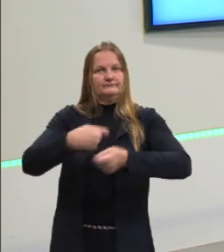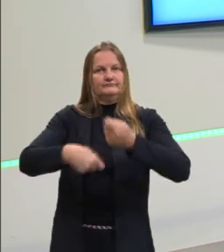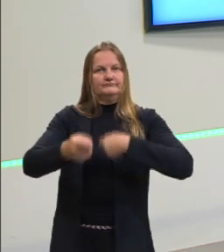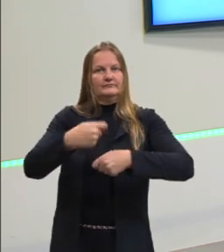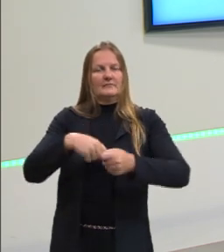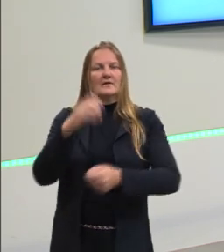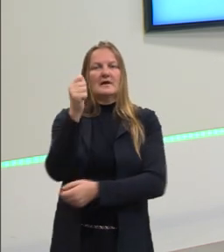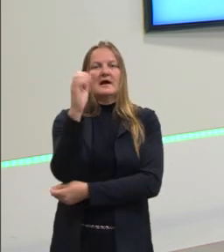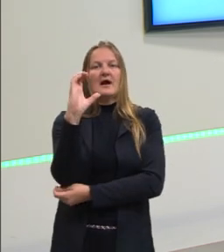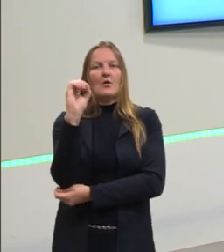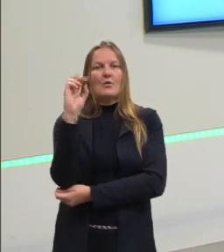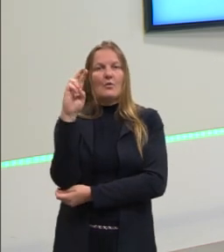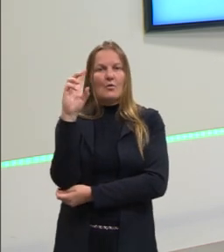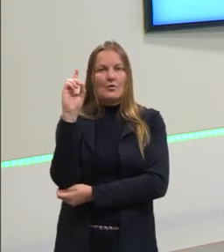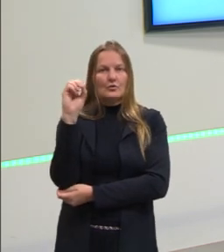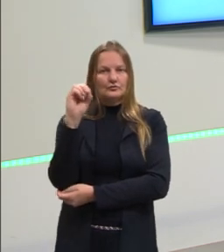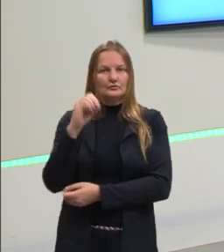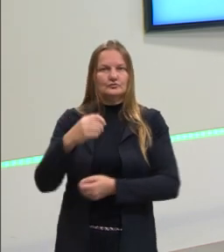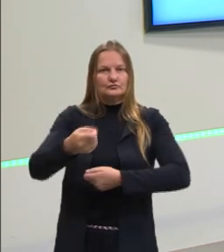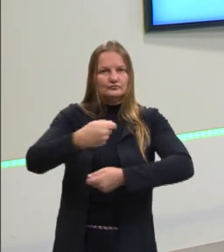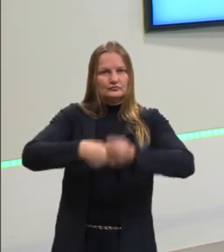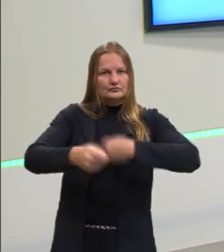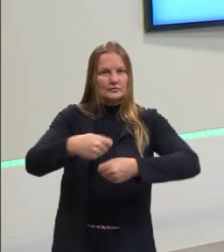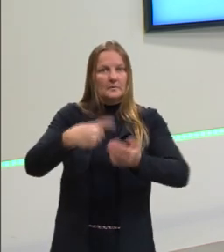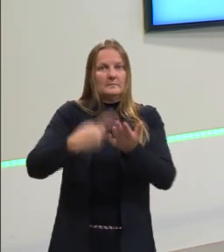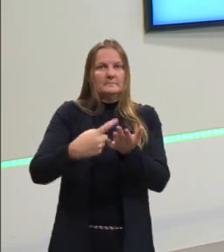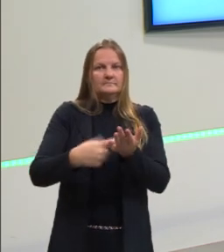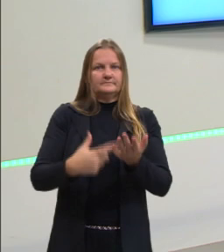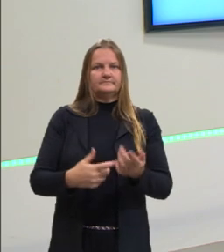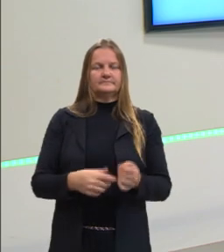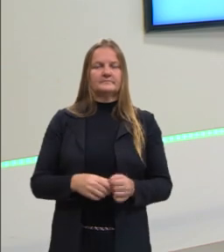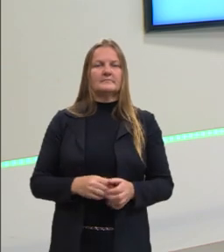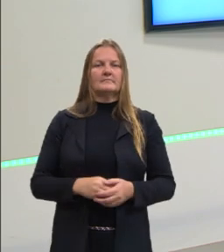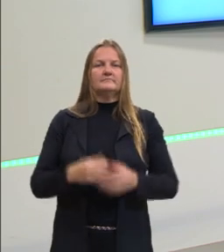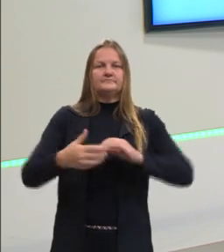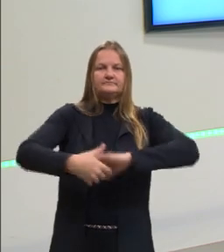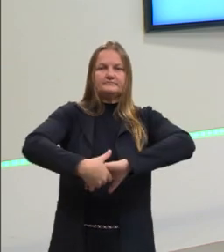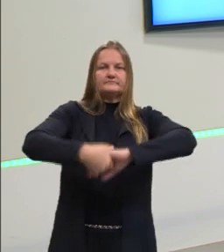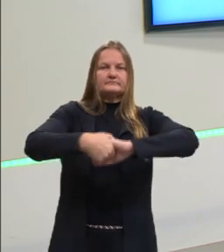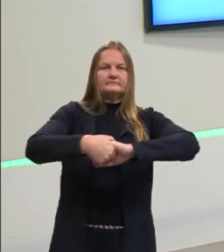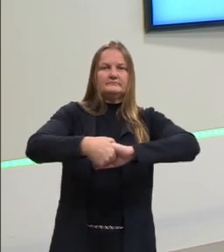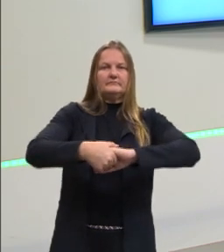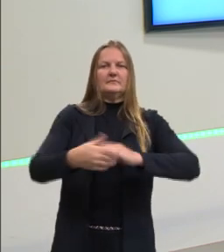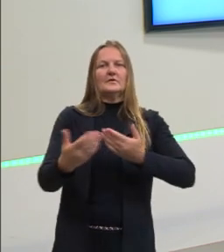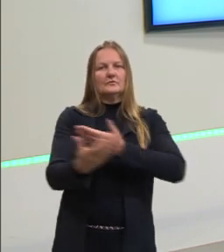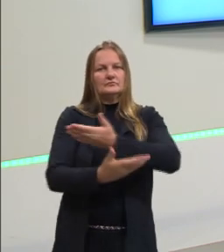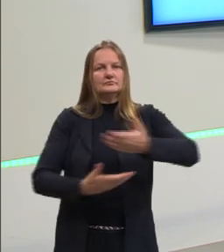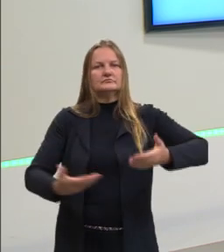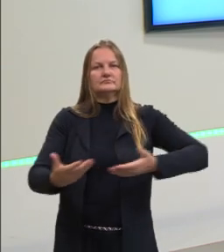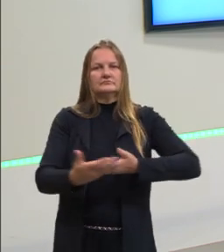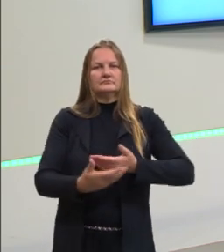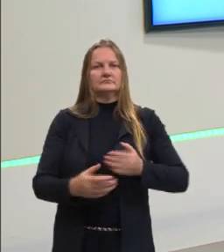se trocava diretamente um peixe por uma lebre, um peixe por um coelho, atualmente, acontece, então, isso de forma,